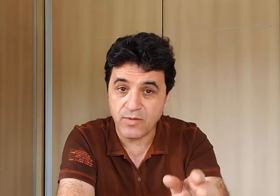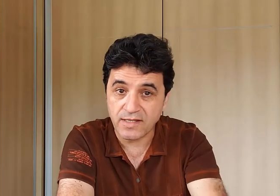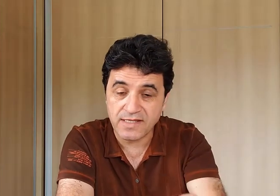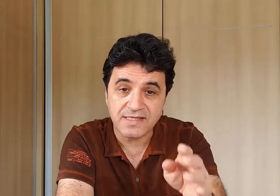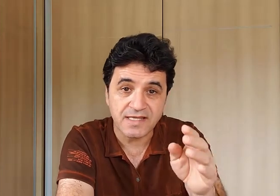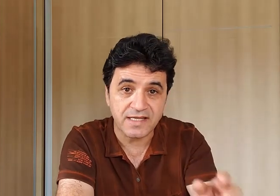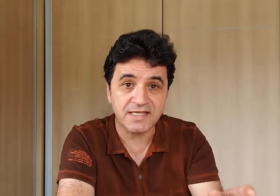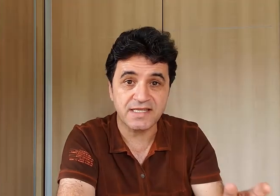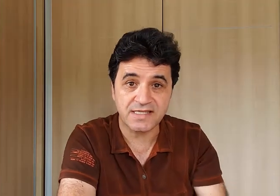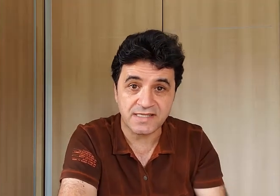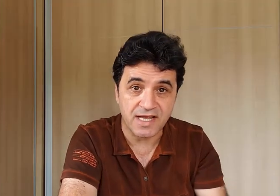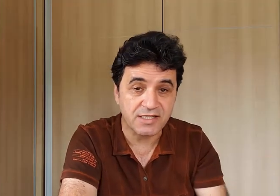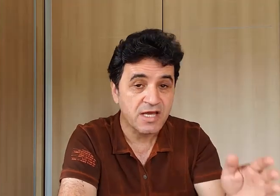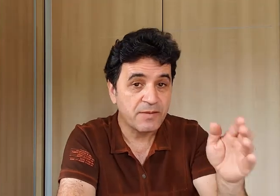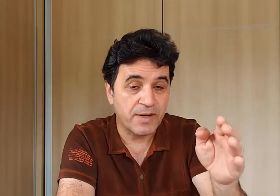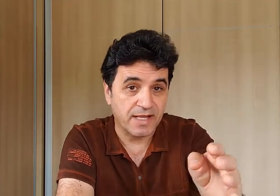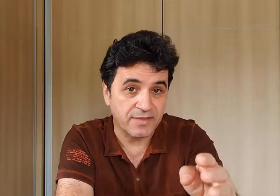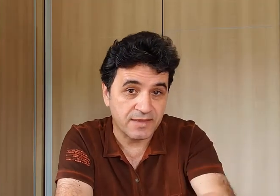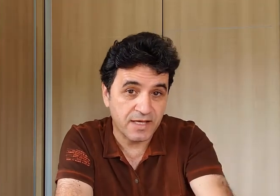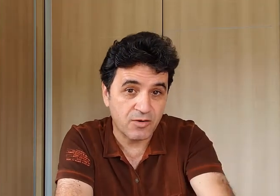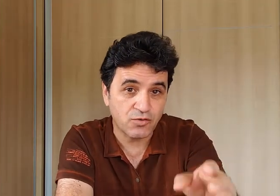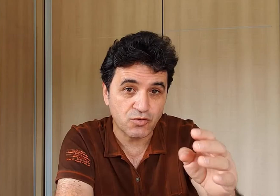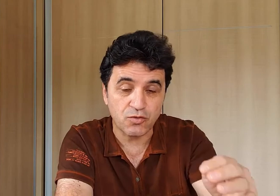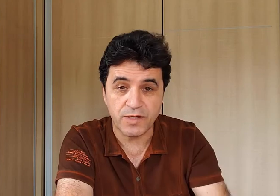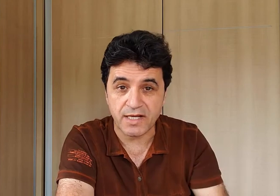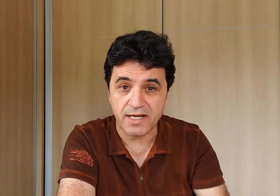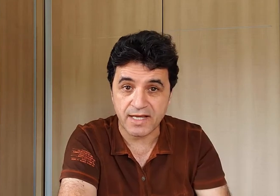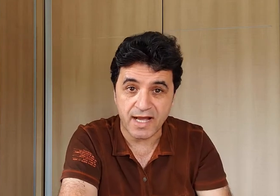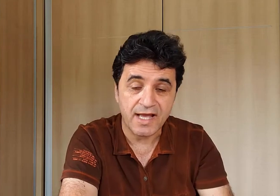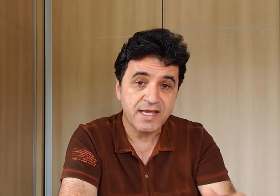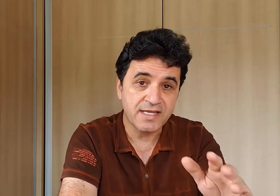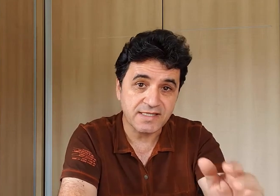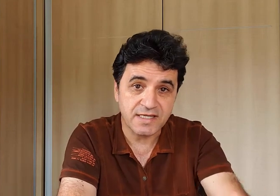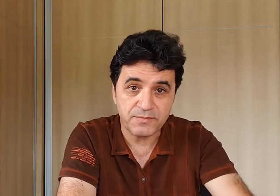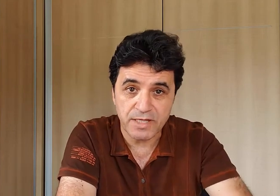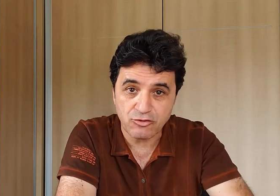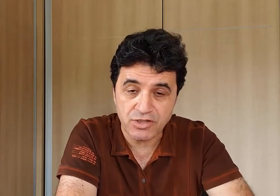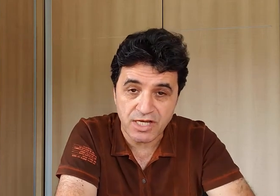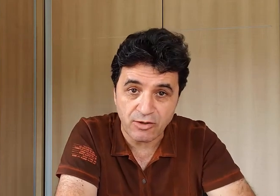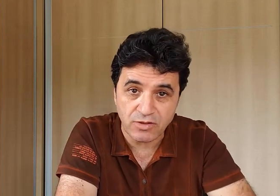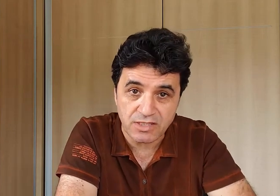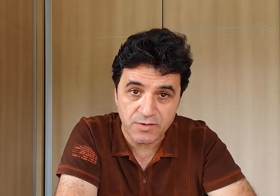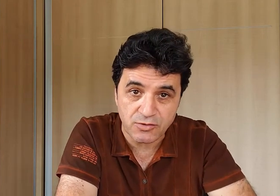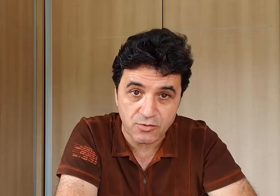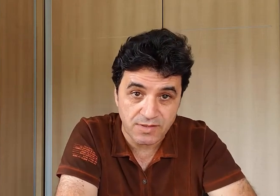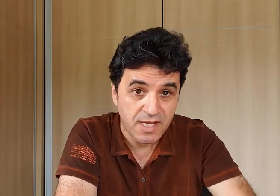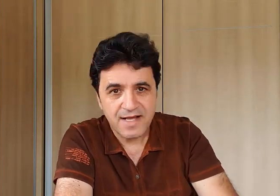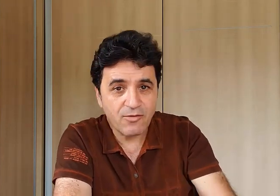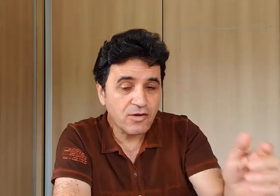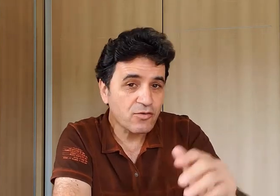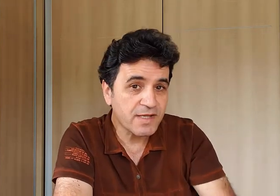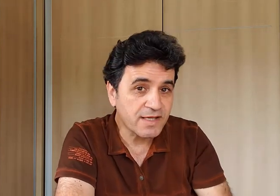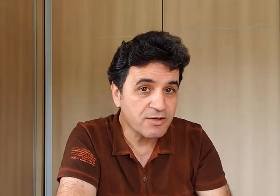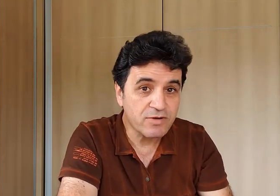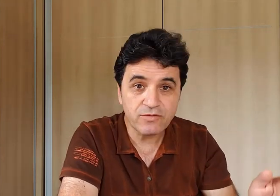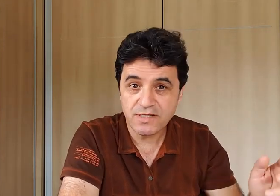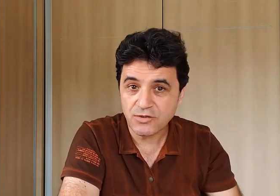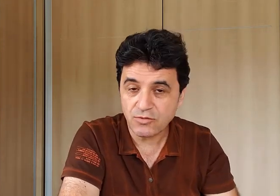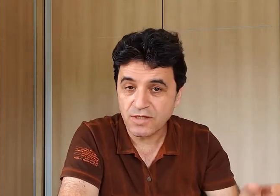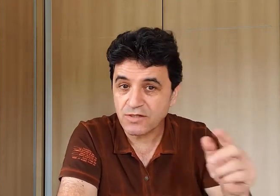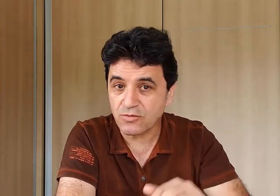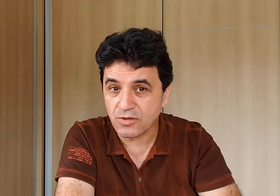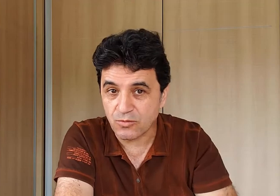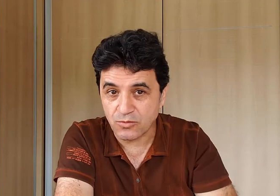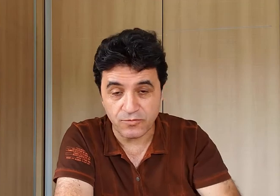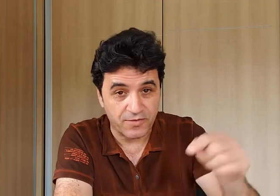para que você não entre sem ter necessidade para não sobrecarregar e assim prejudicar outras pessoas. Agora comenta aqui o que